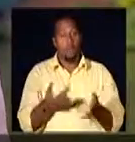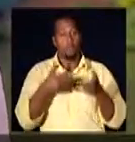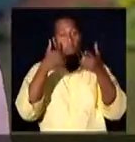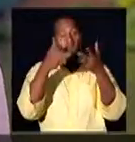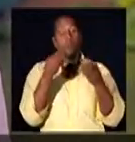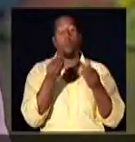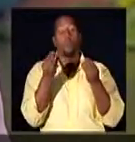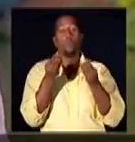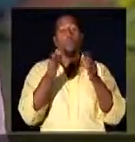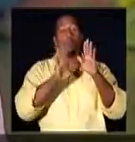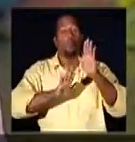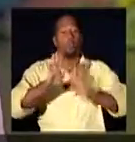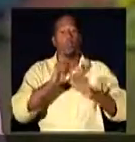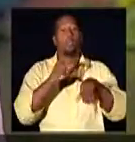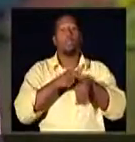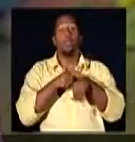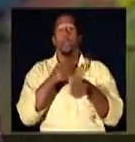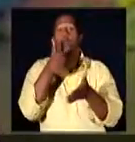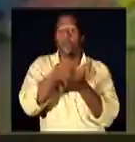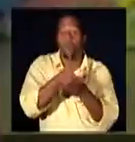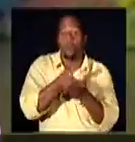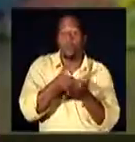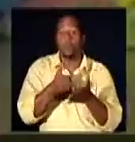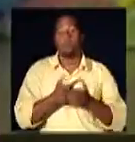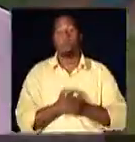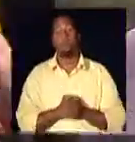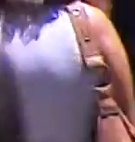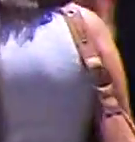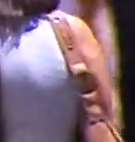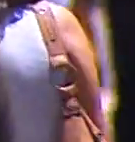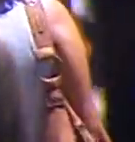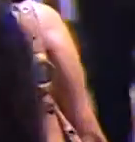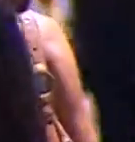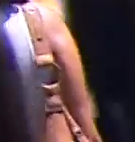saiba mais sobre os cuidados que se deve ter na hora da compra.